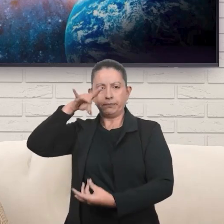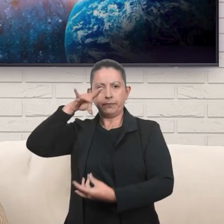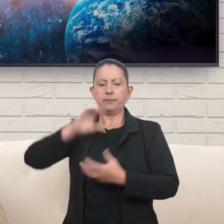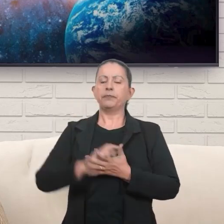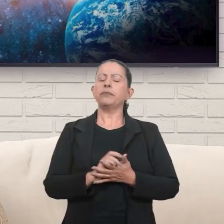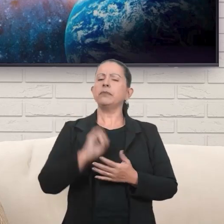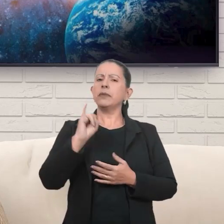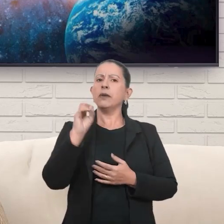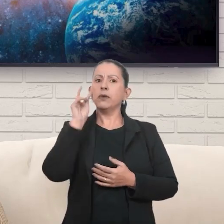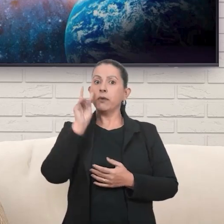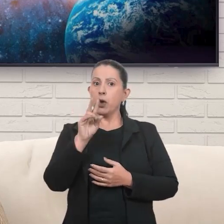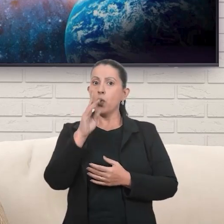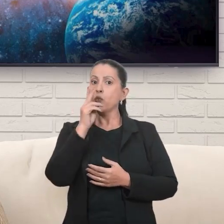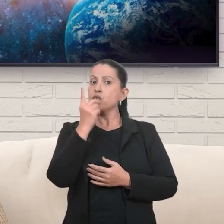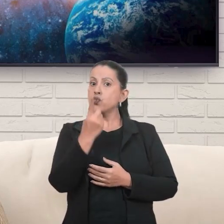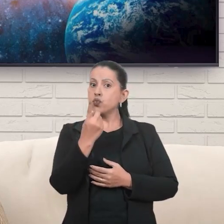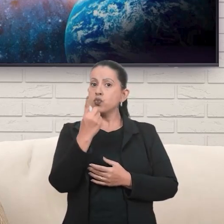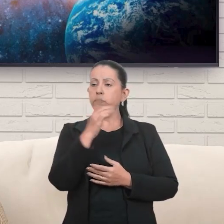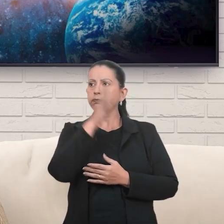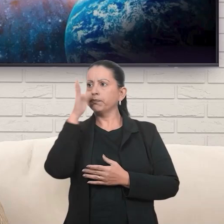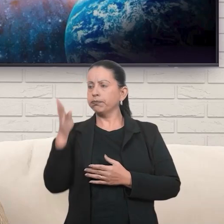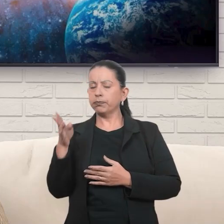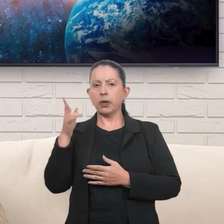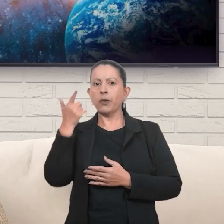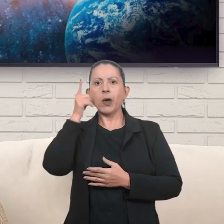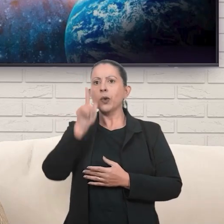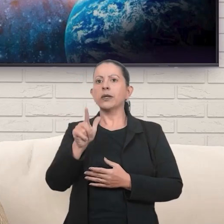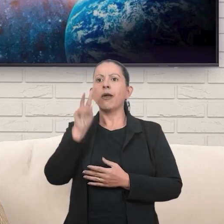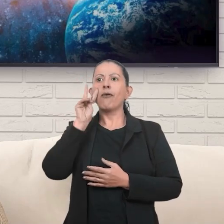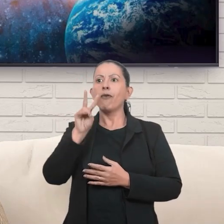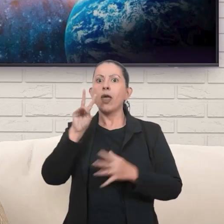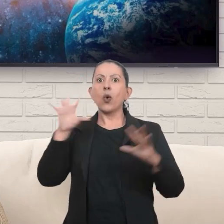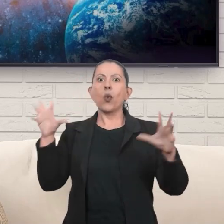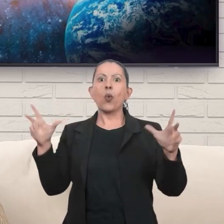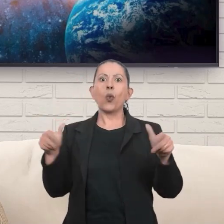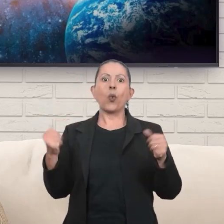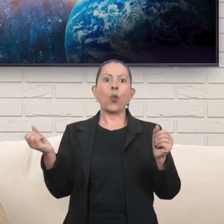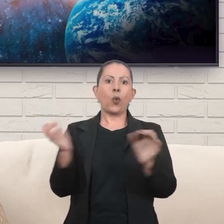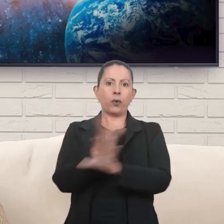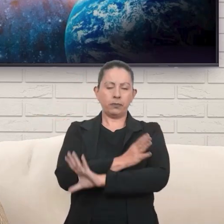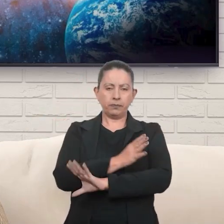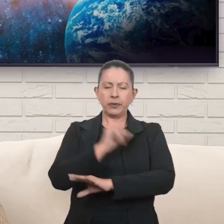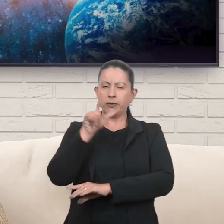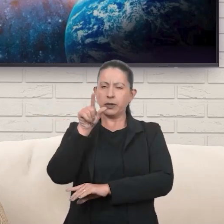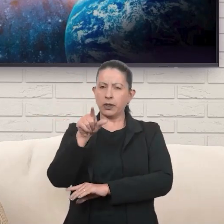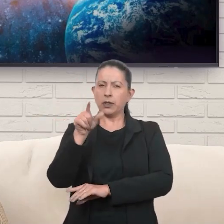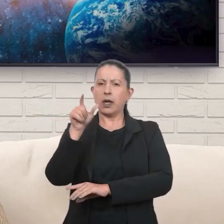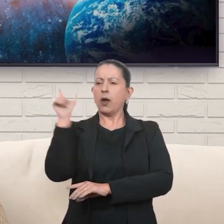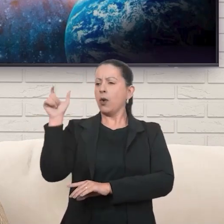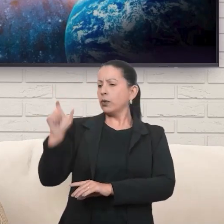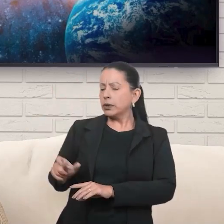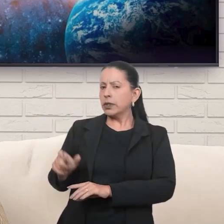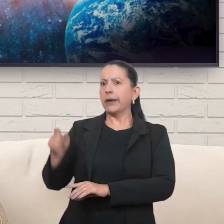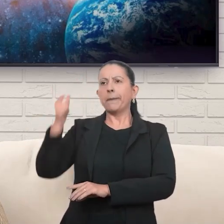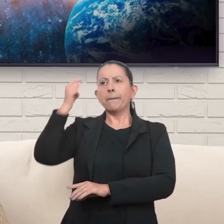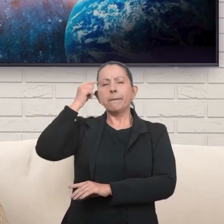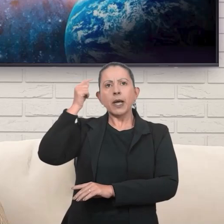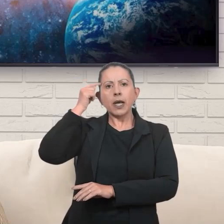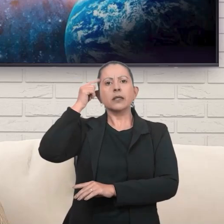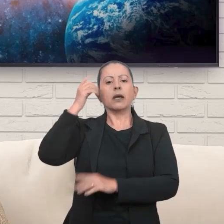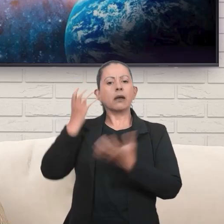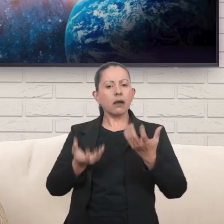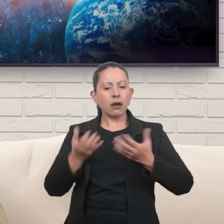espírito. Se você olhar só para um dos lados, você não vai conseguir enxergar o todo. Se você é um ser